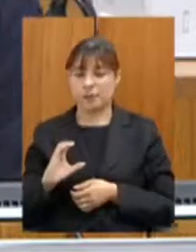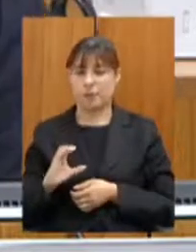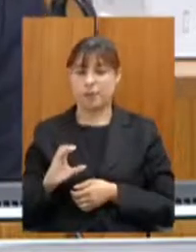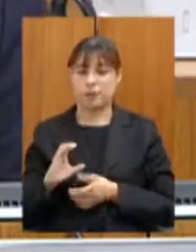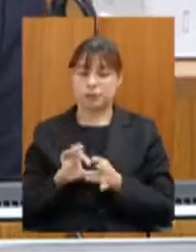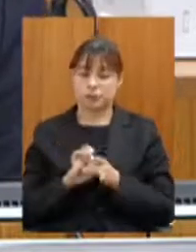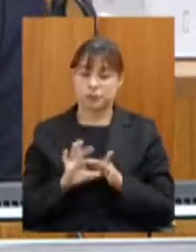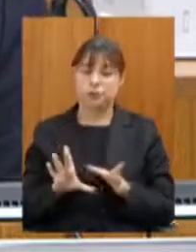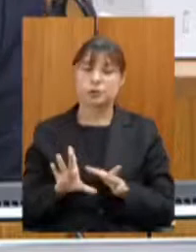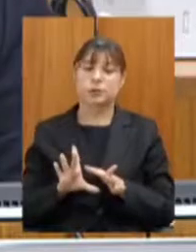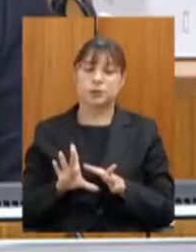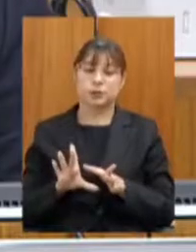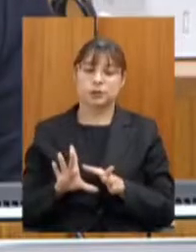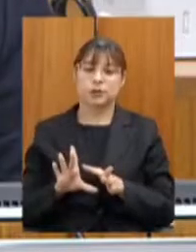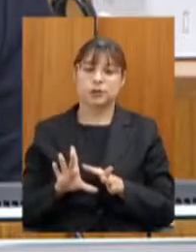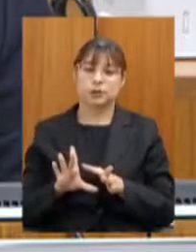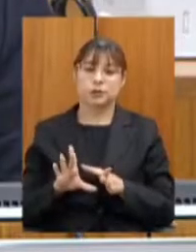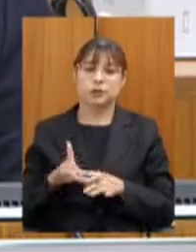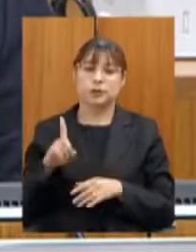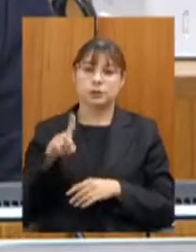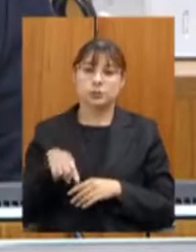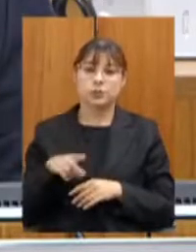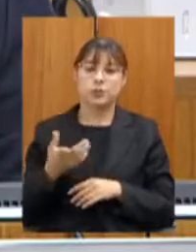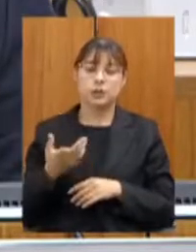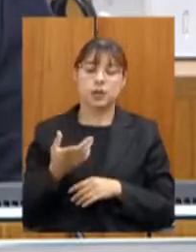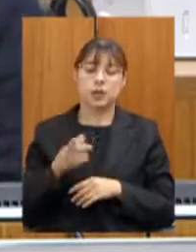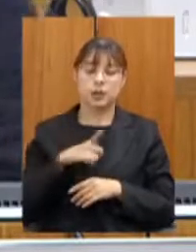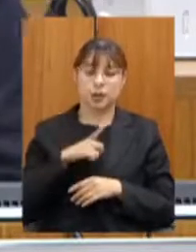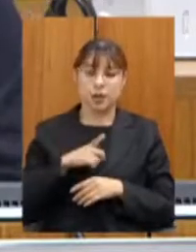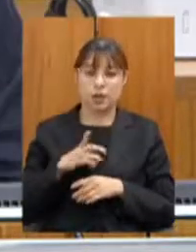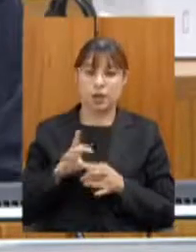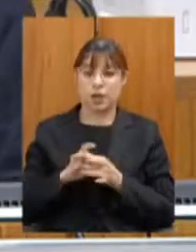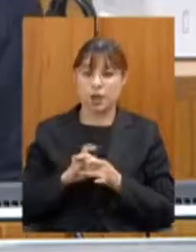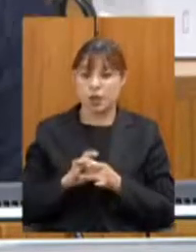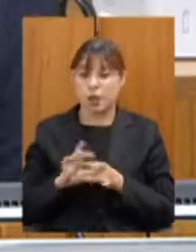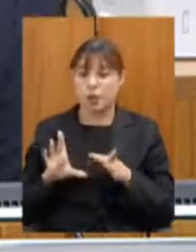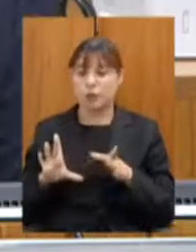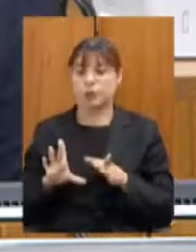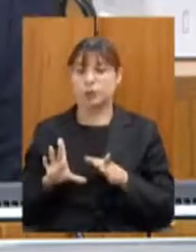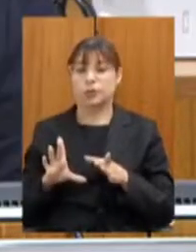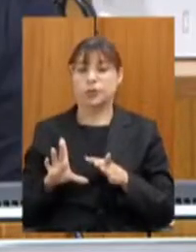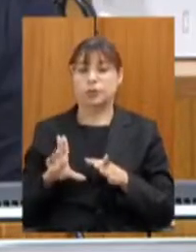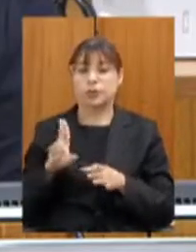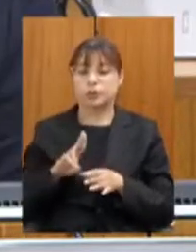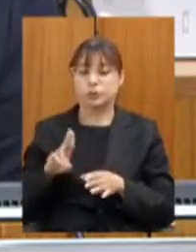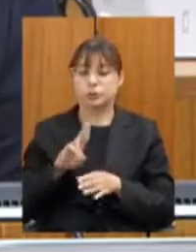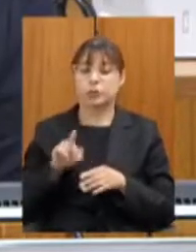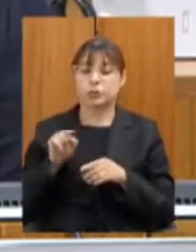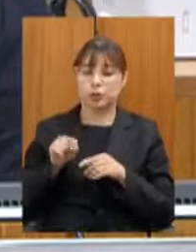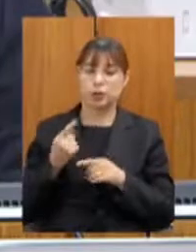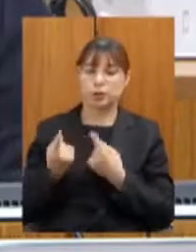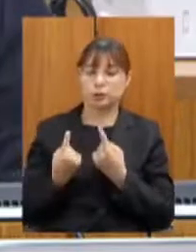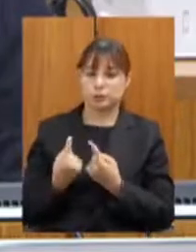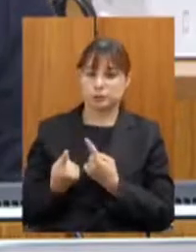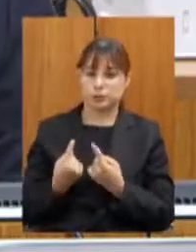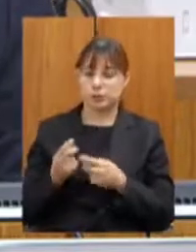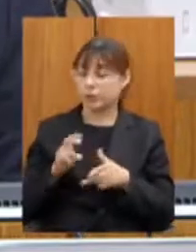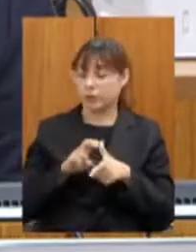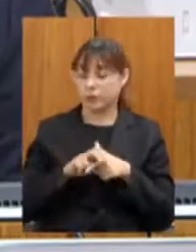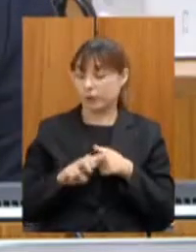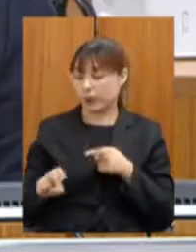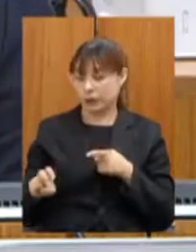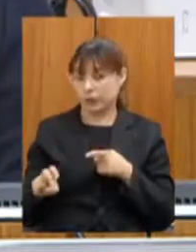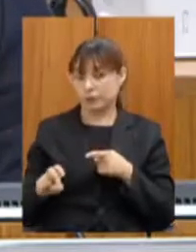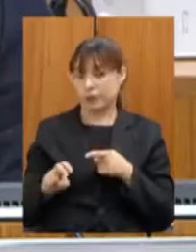a exploração por meio de autorização dessas ferrovias. Qual que a ideia? A ideia é que a